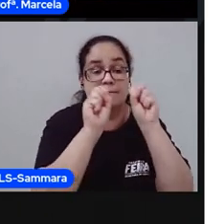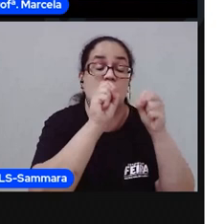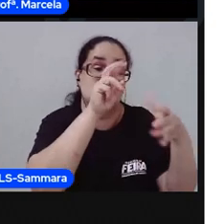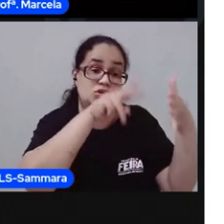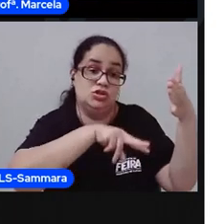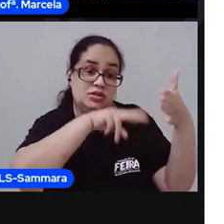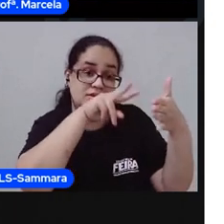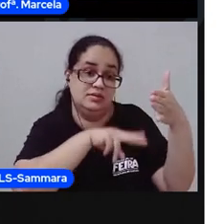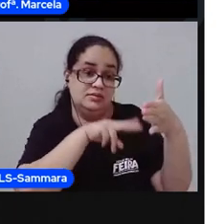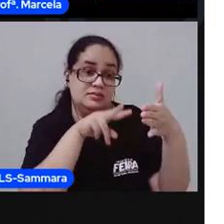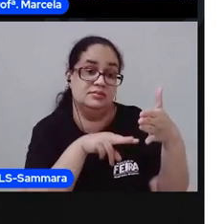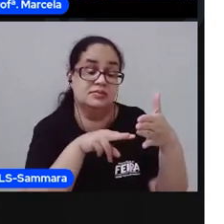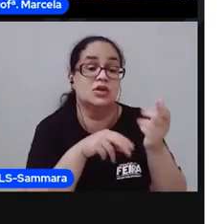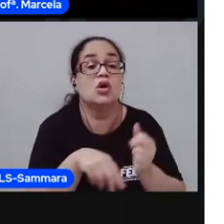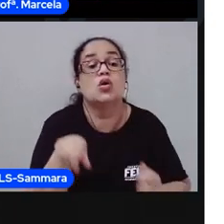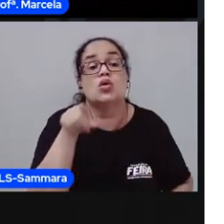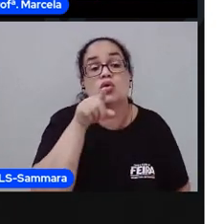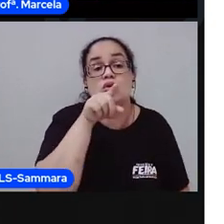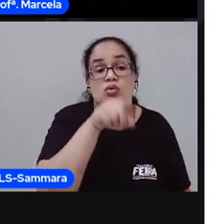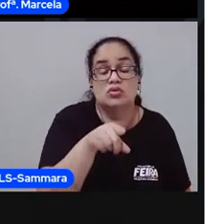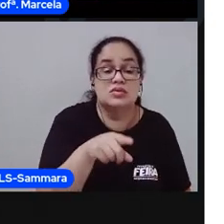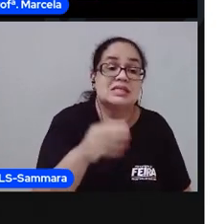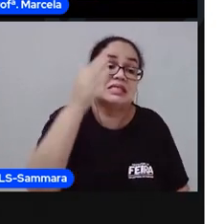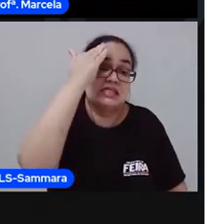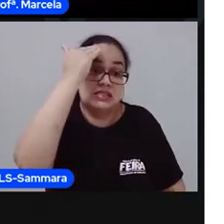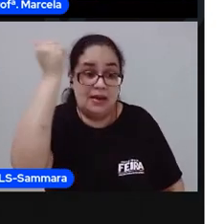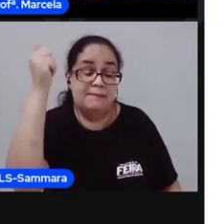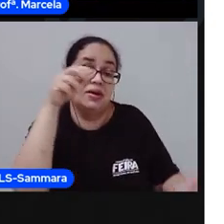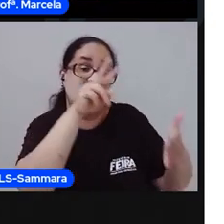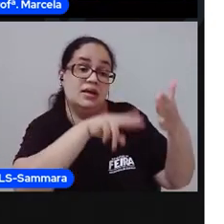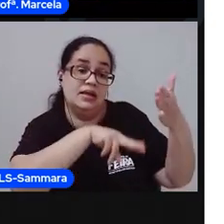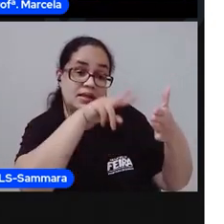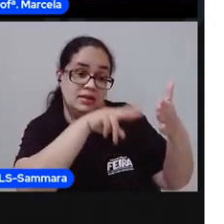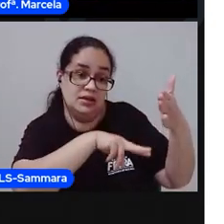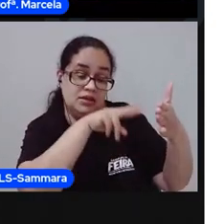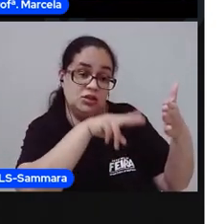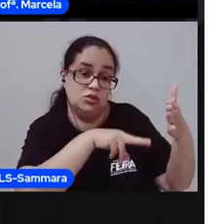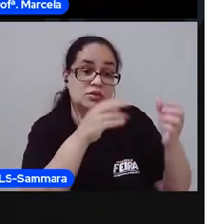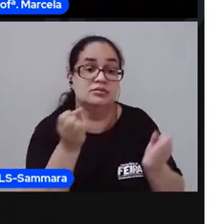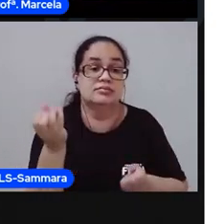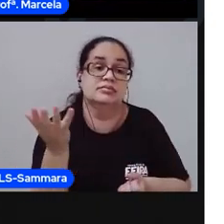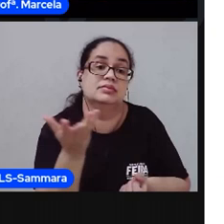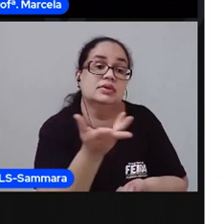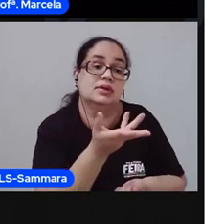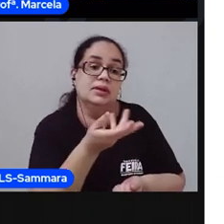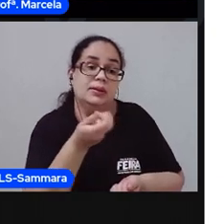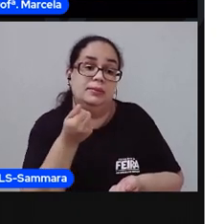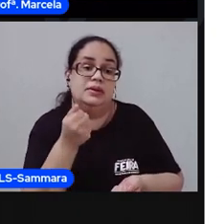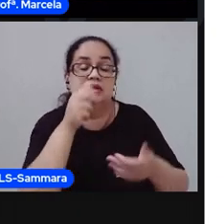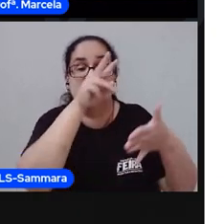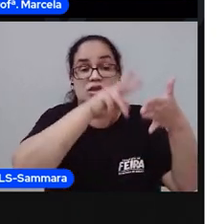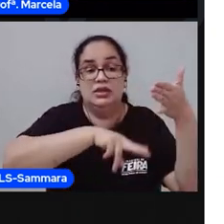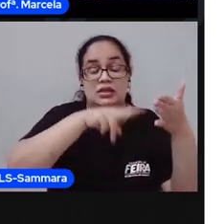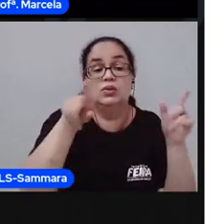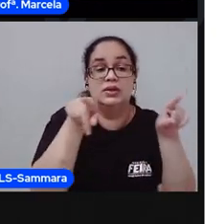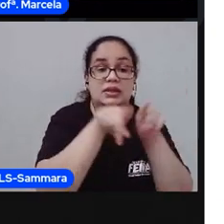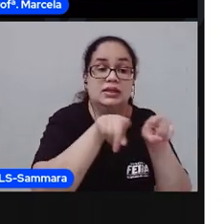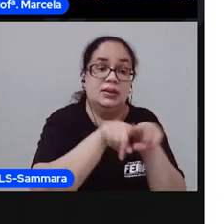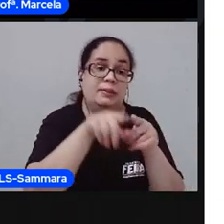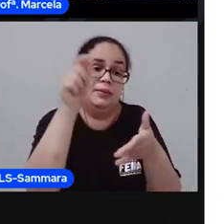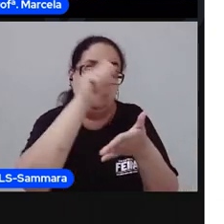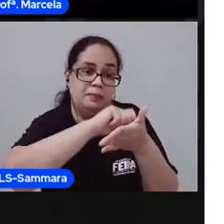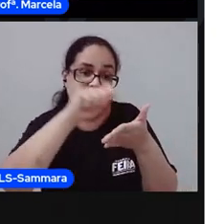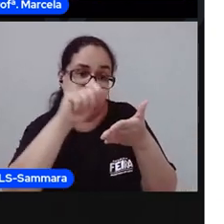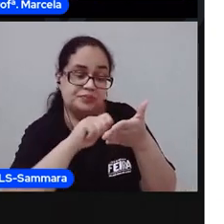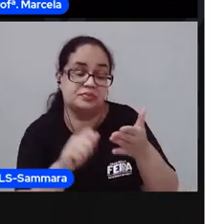quando você dominar essa habilidade de leitura e de escrita. Por isso que